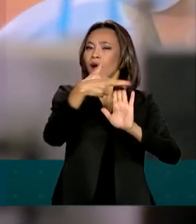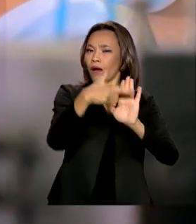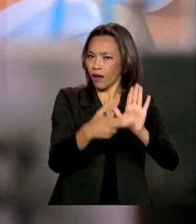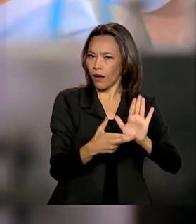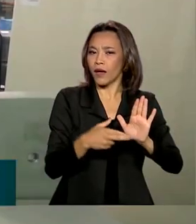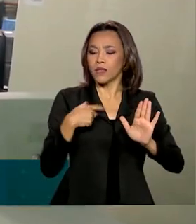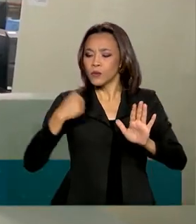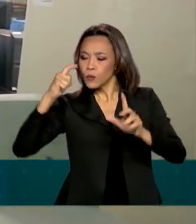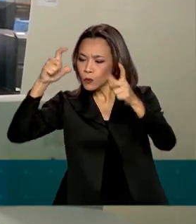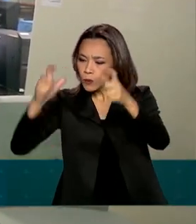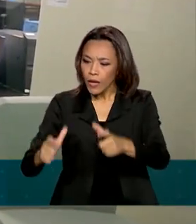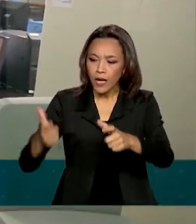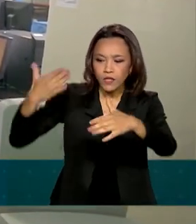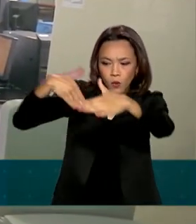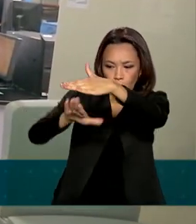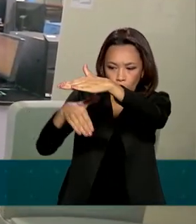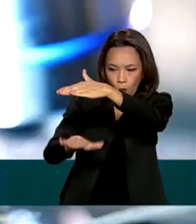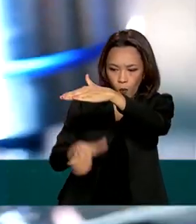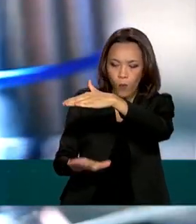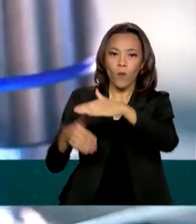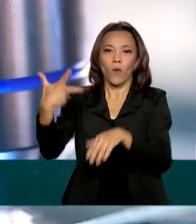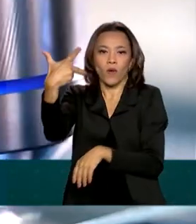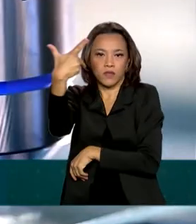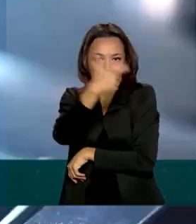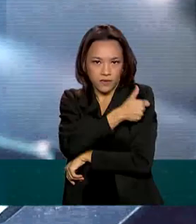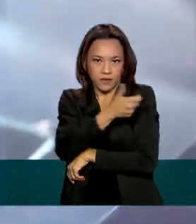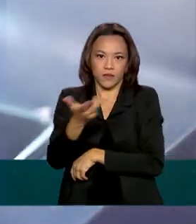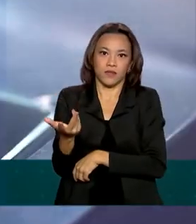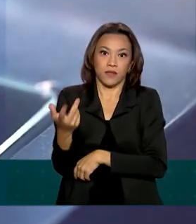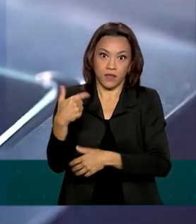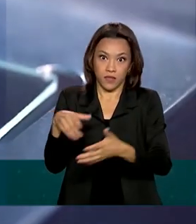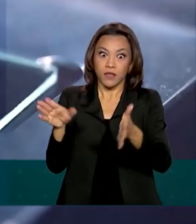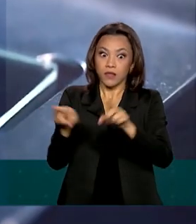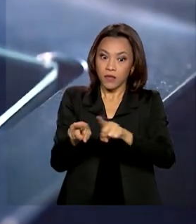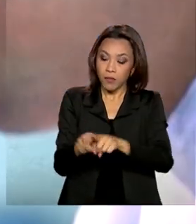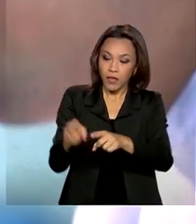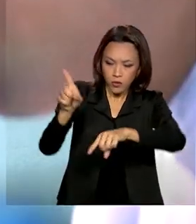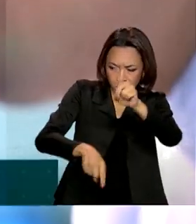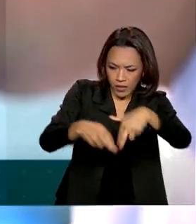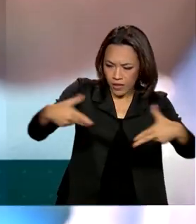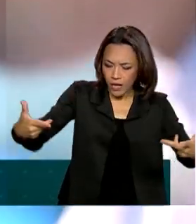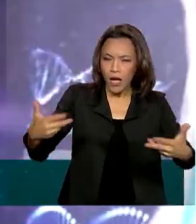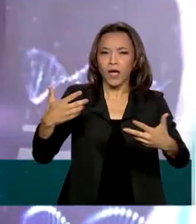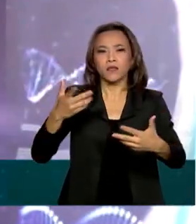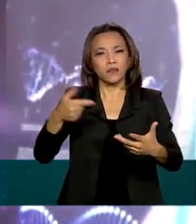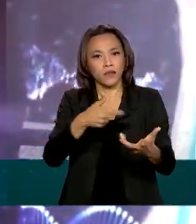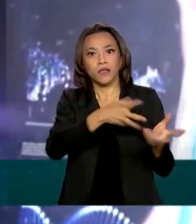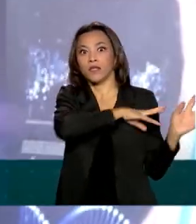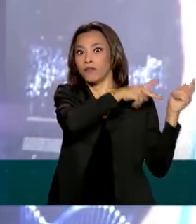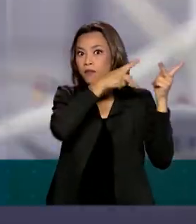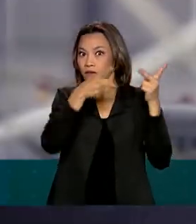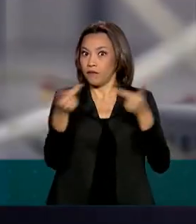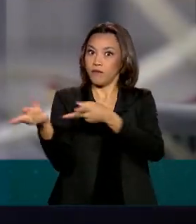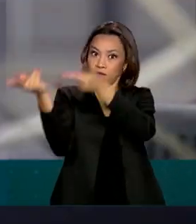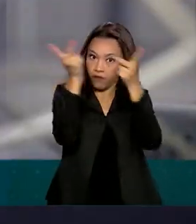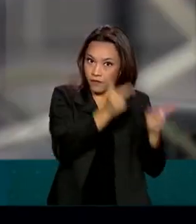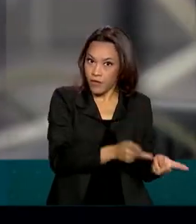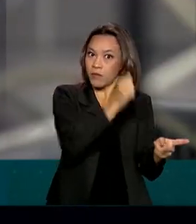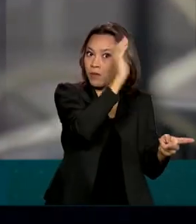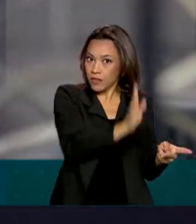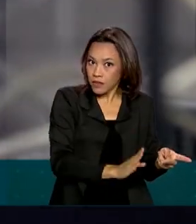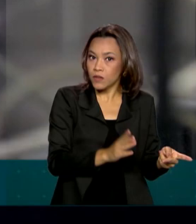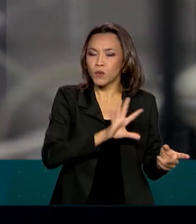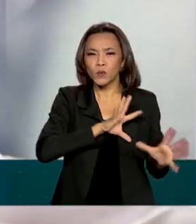eles, os locais de armazenamento dos produtos intermediários e do insumo ativo biológico exportado ao Brasil. A